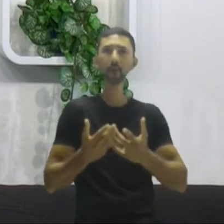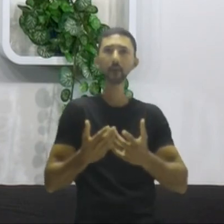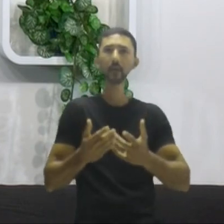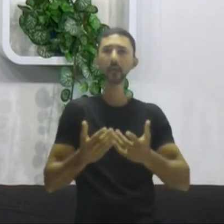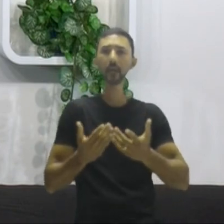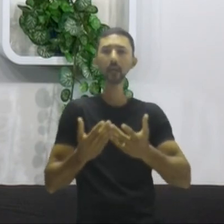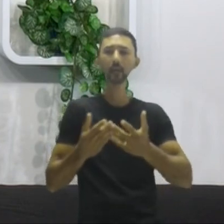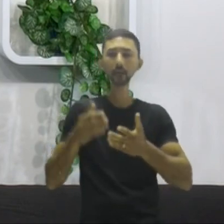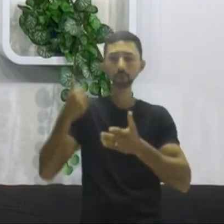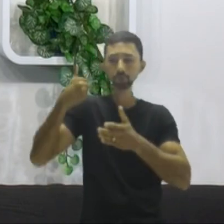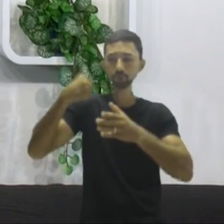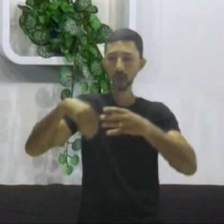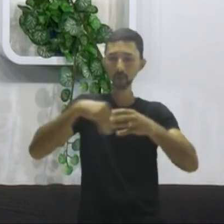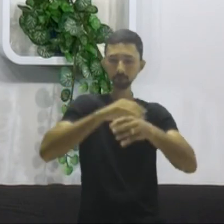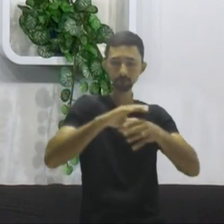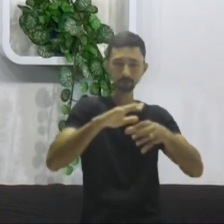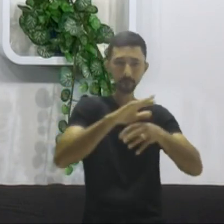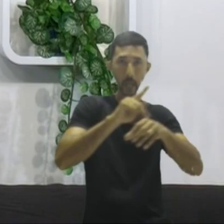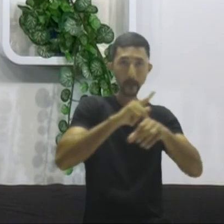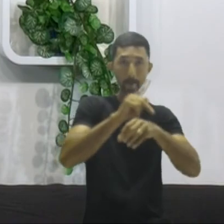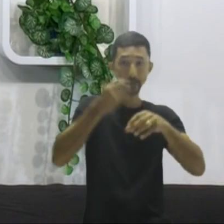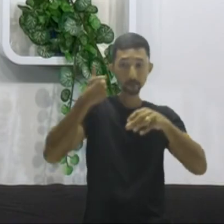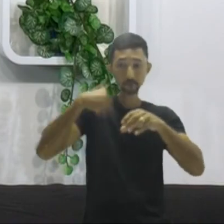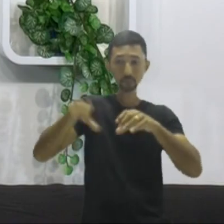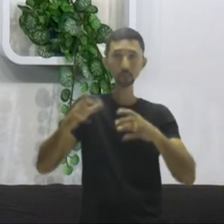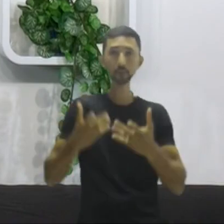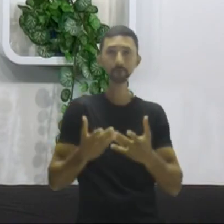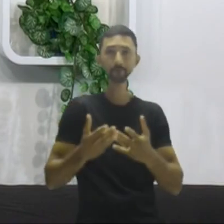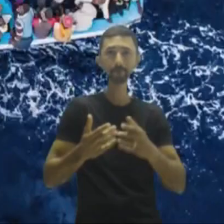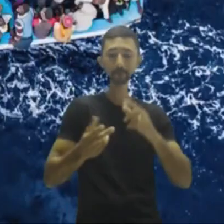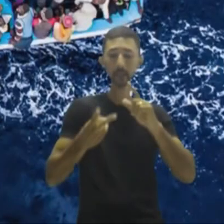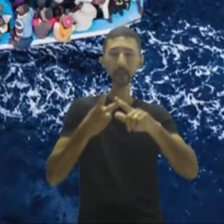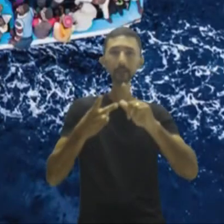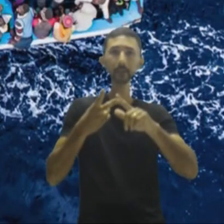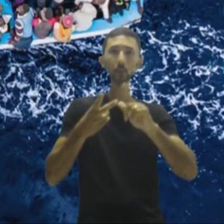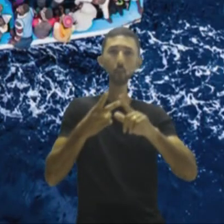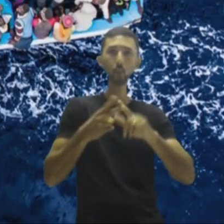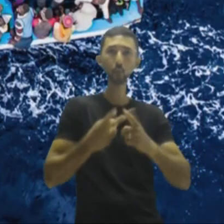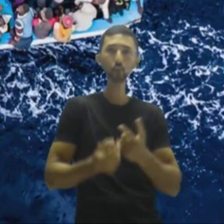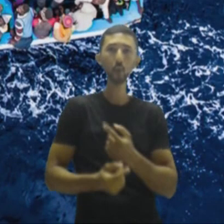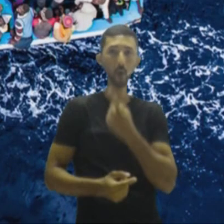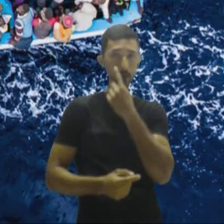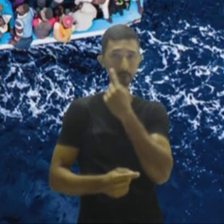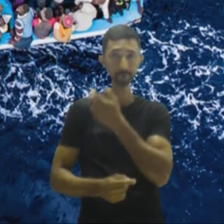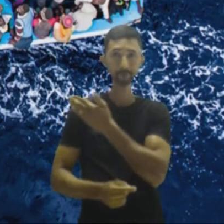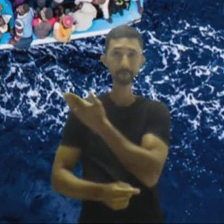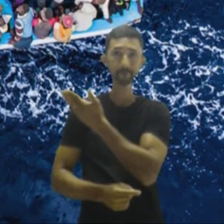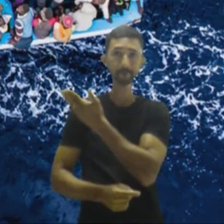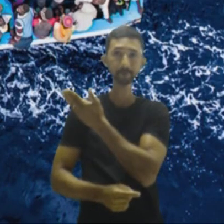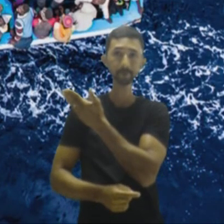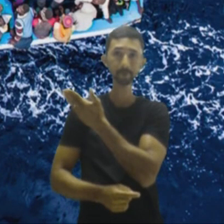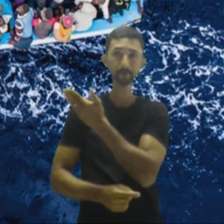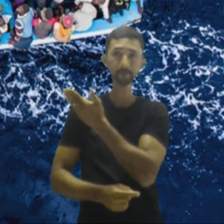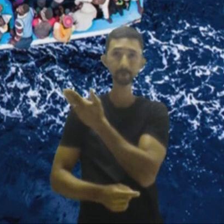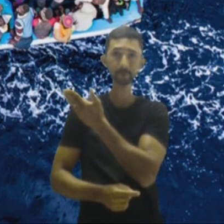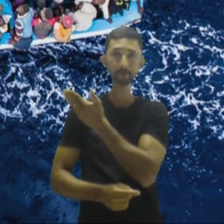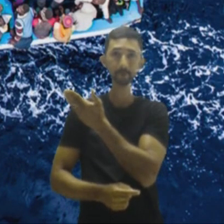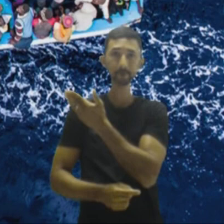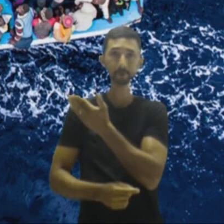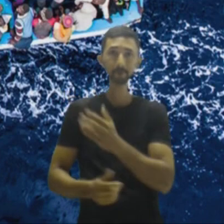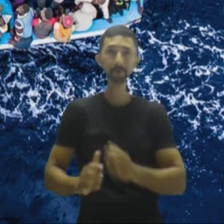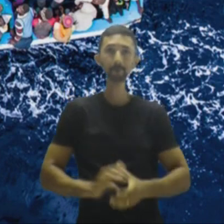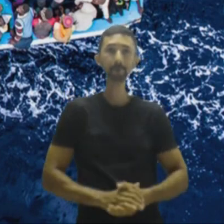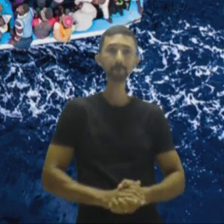saída do Brexit ter vencido. Segundo motivo na tela, além do atentado